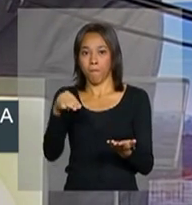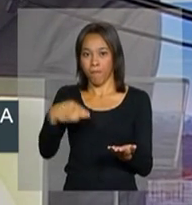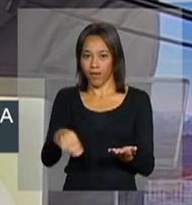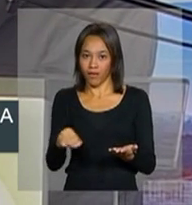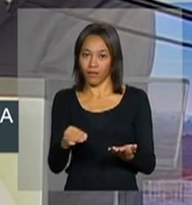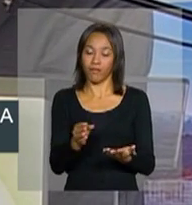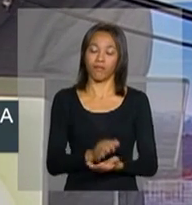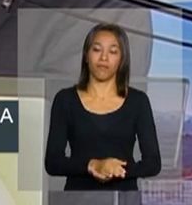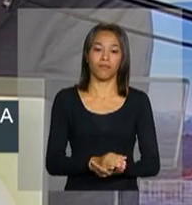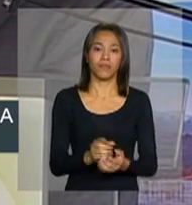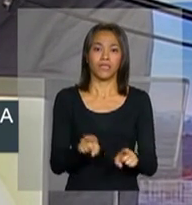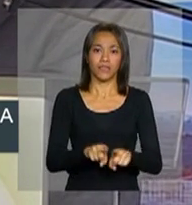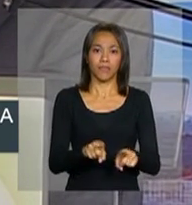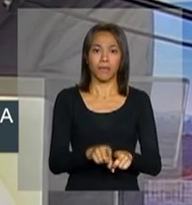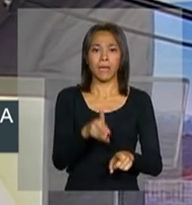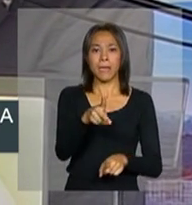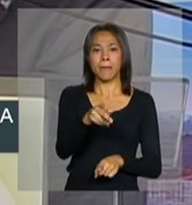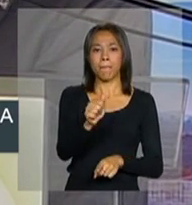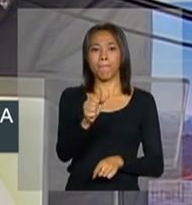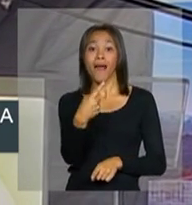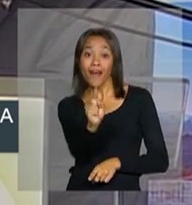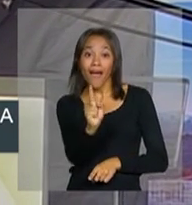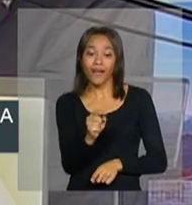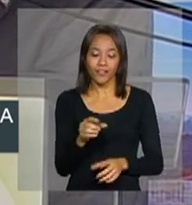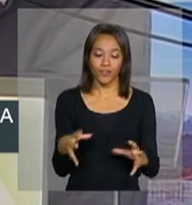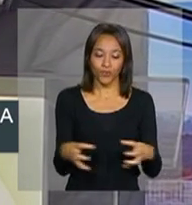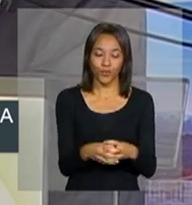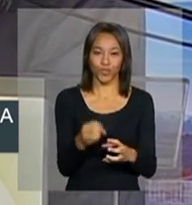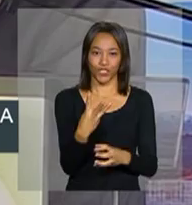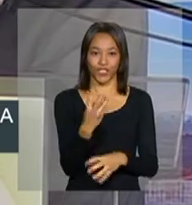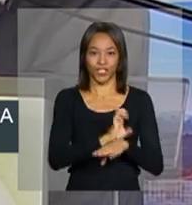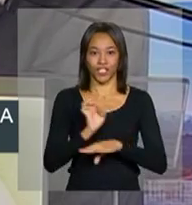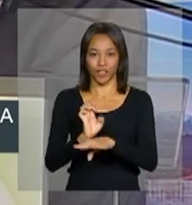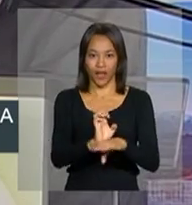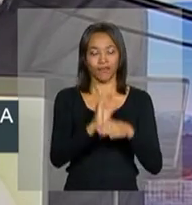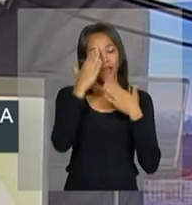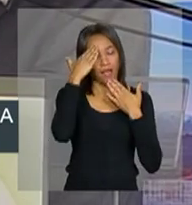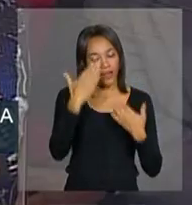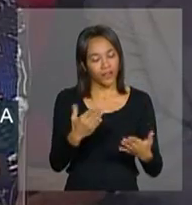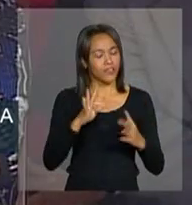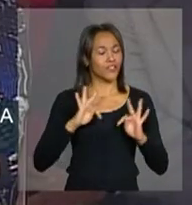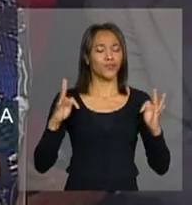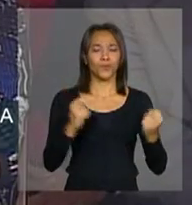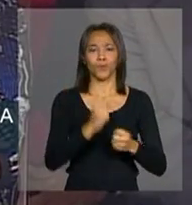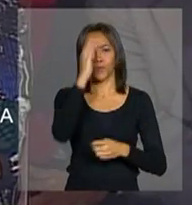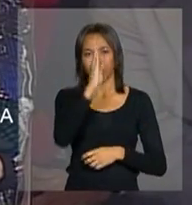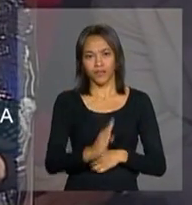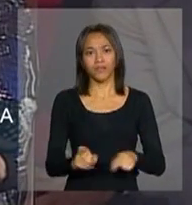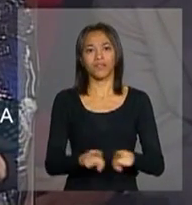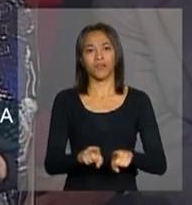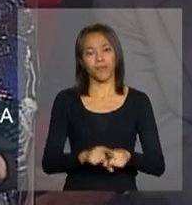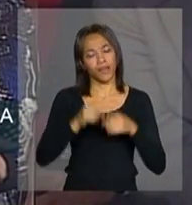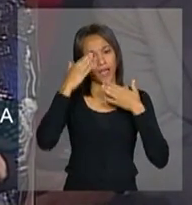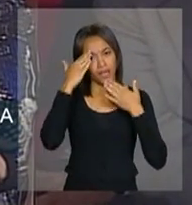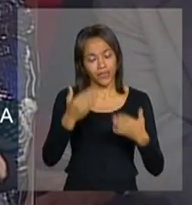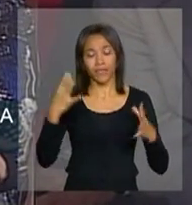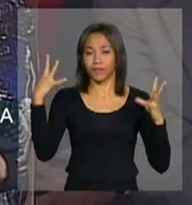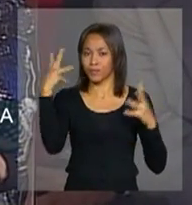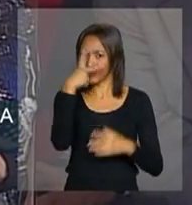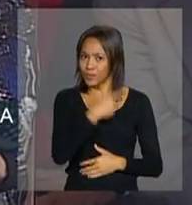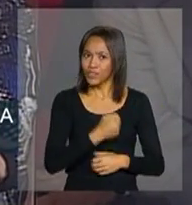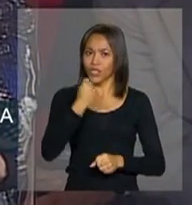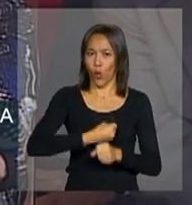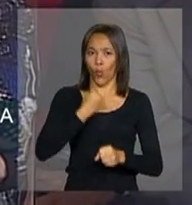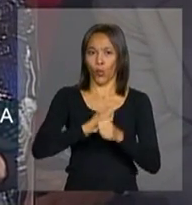Tocantins e Pará, agradece e tem certeza de que todo o Brasil agradece esta bela obra